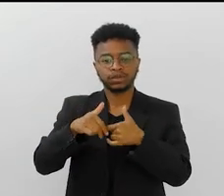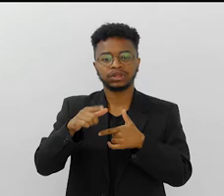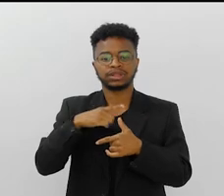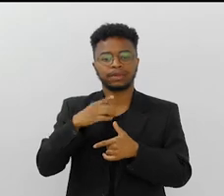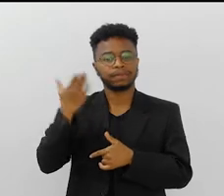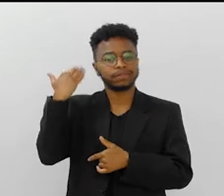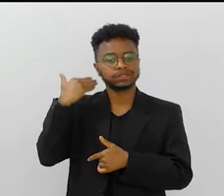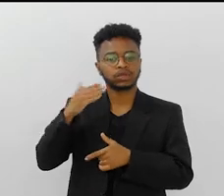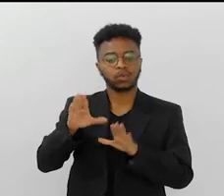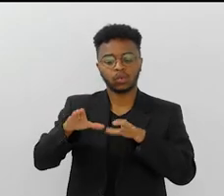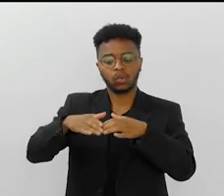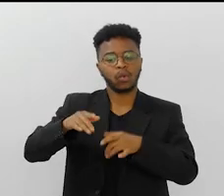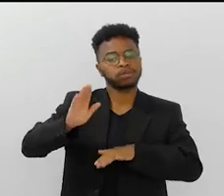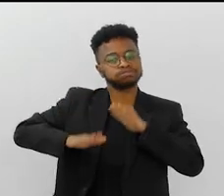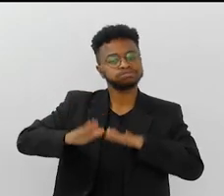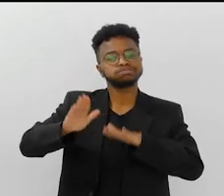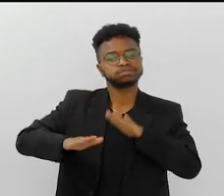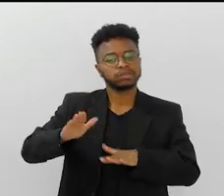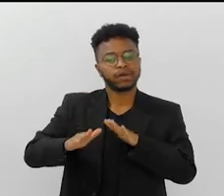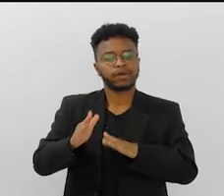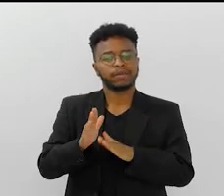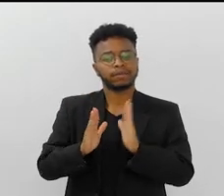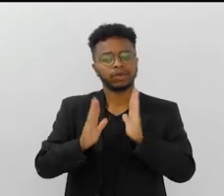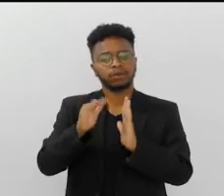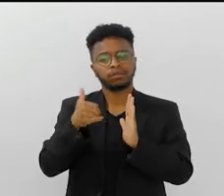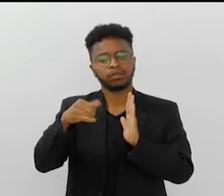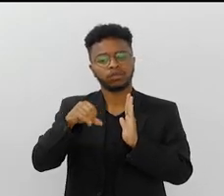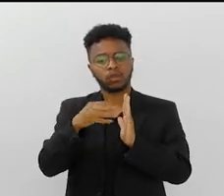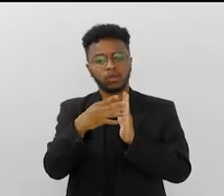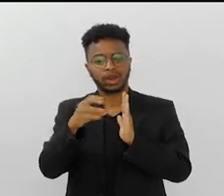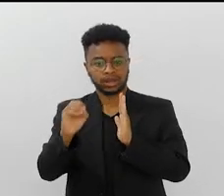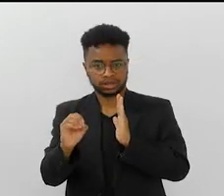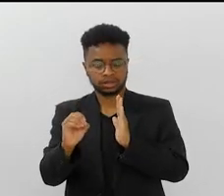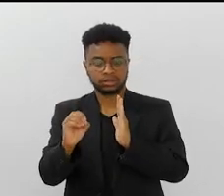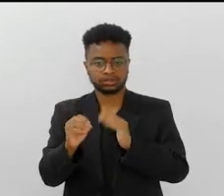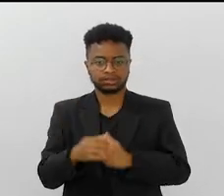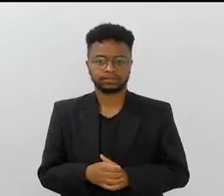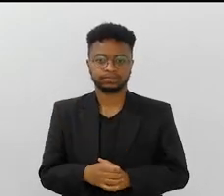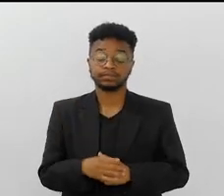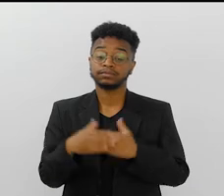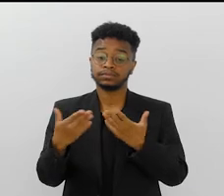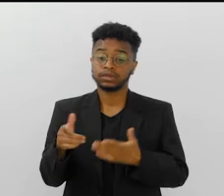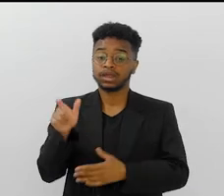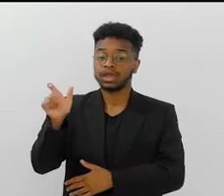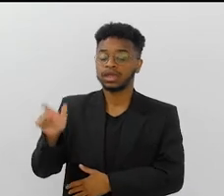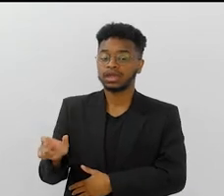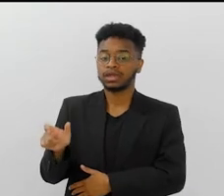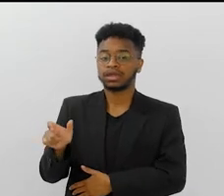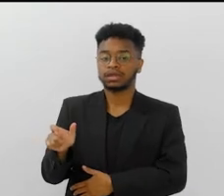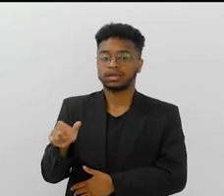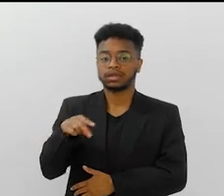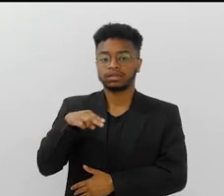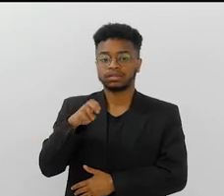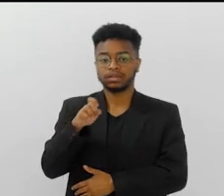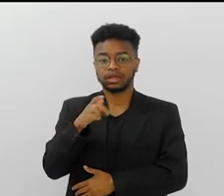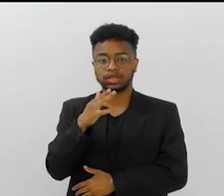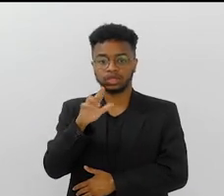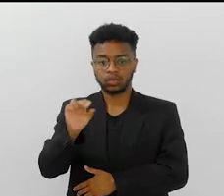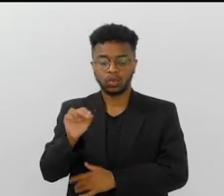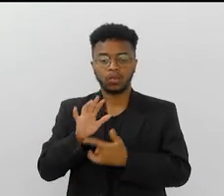causa do bloco, que era um bloco na origem, no fim dos anos 40 do século passado. O Neguinho mostra a música